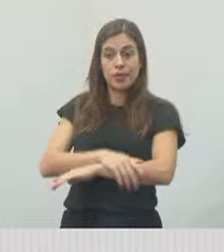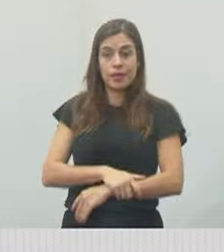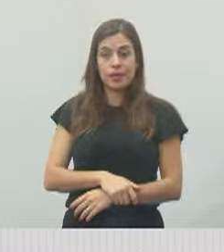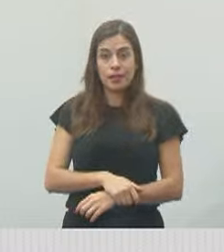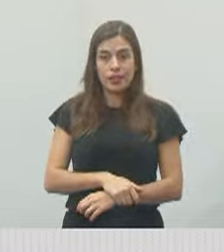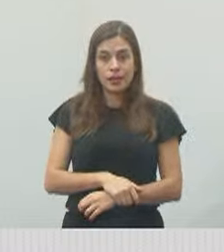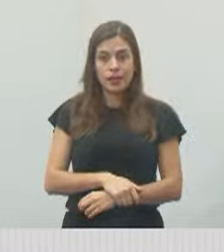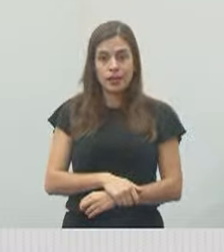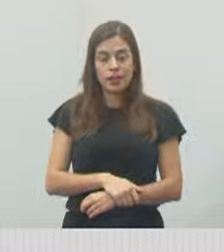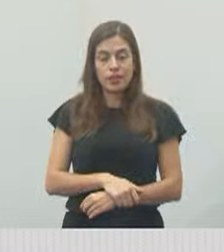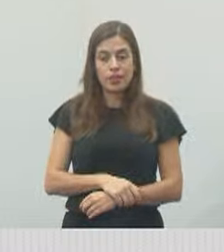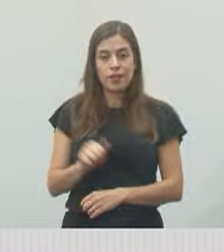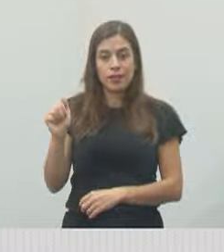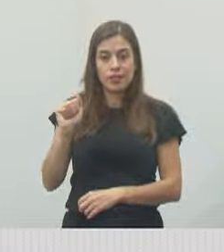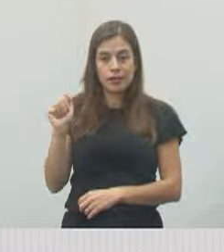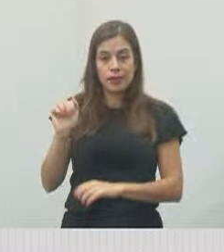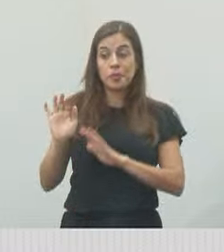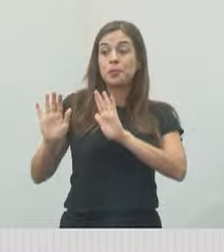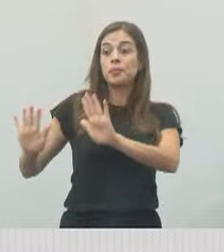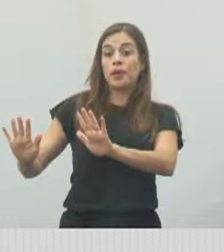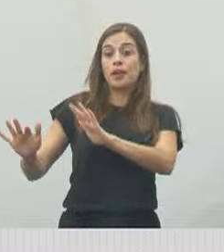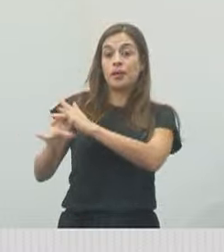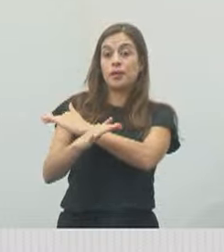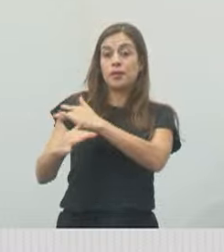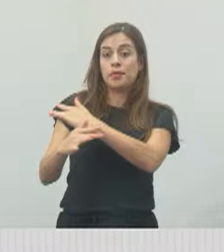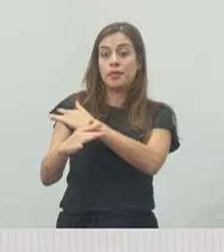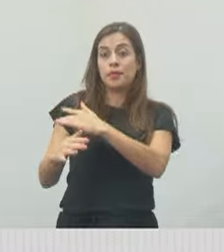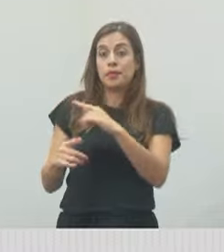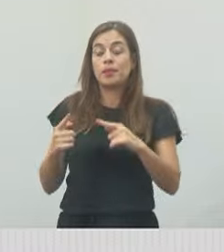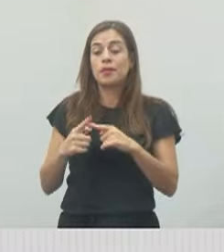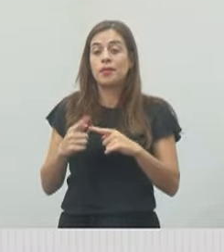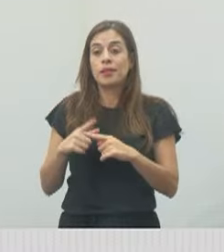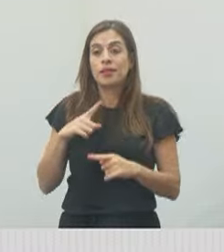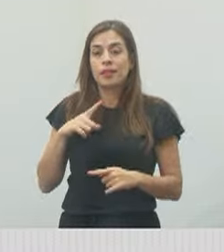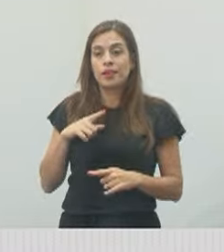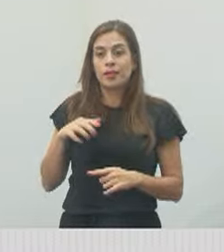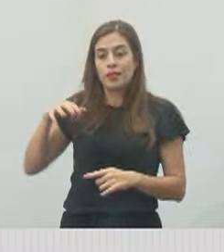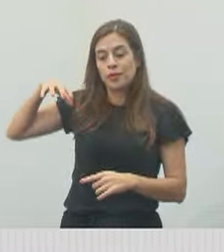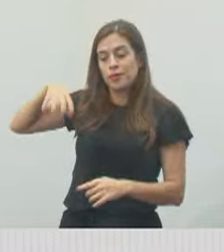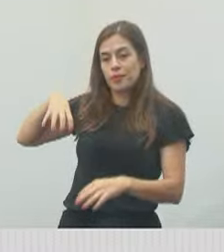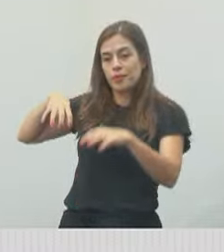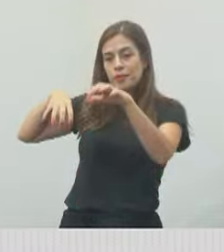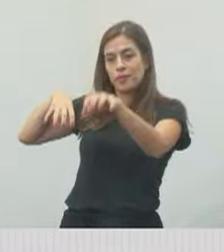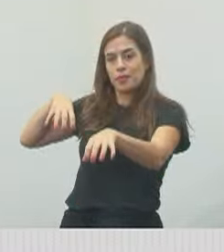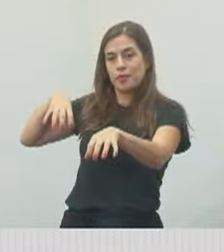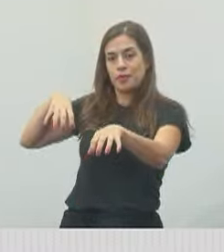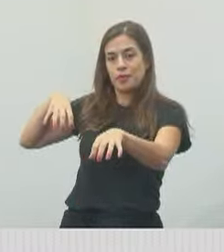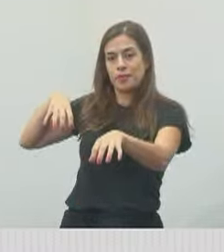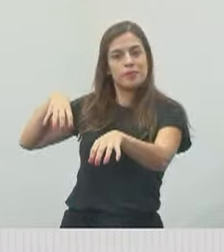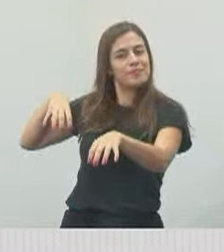Eu fiquei parado no meio da rua, porque nós colocamos dois cones para nenhum carro passar.